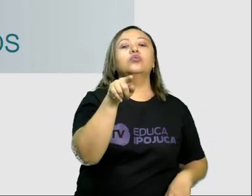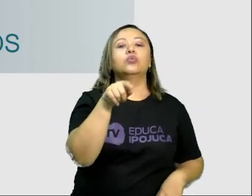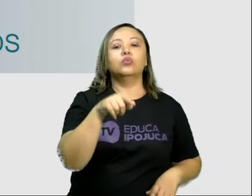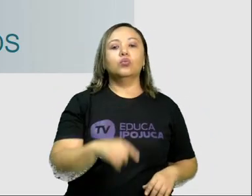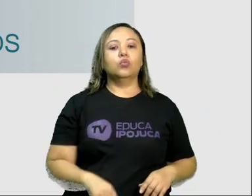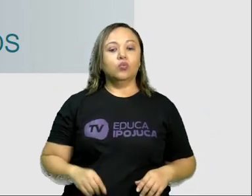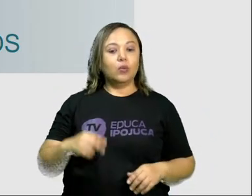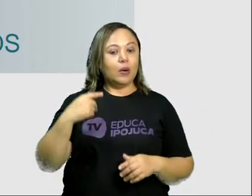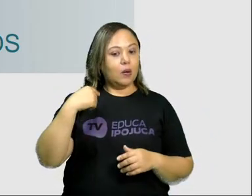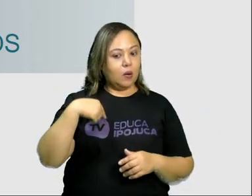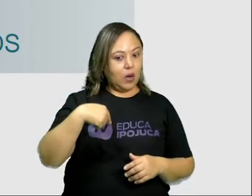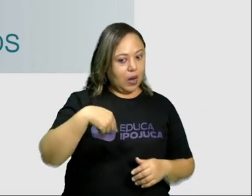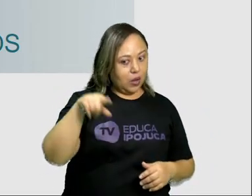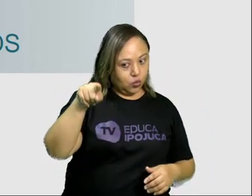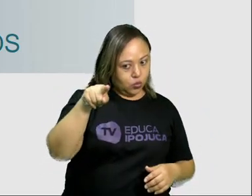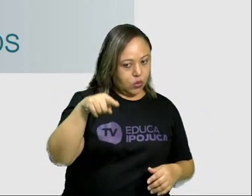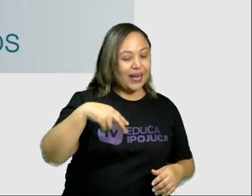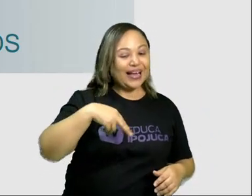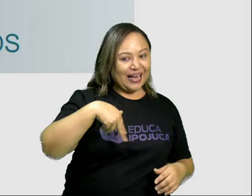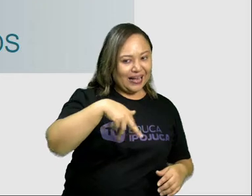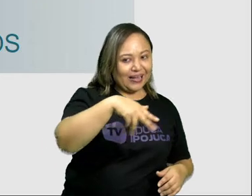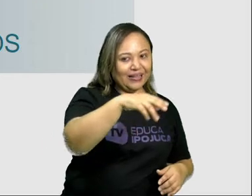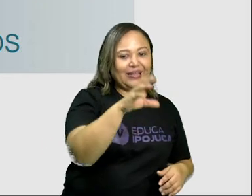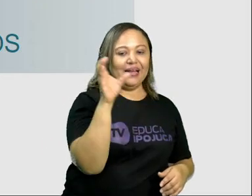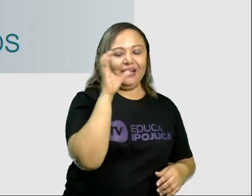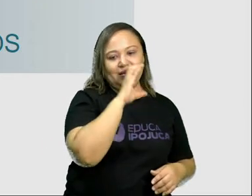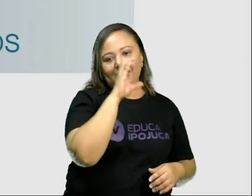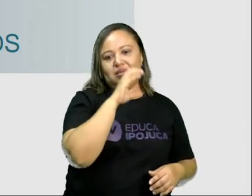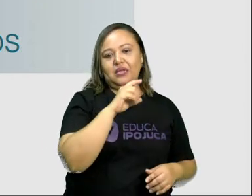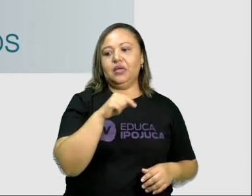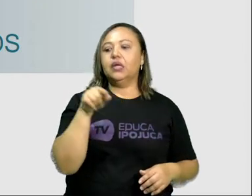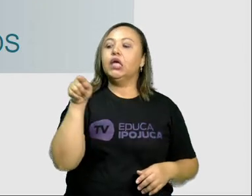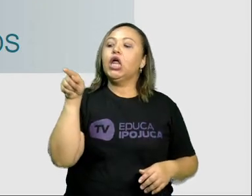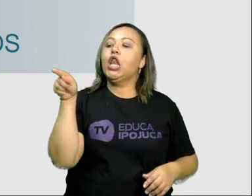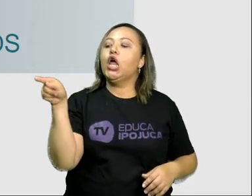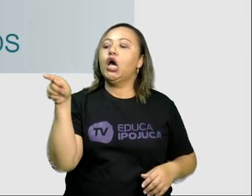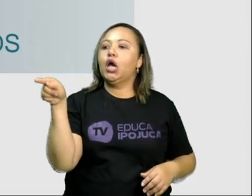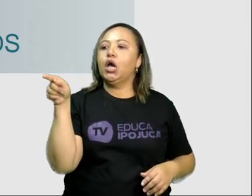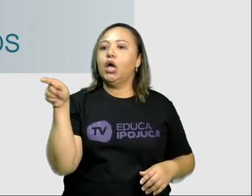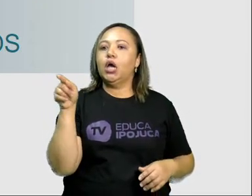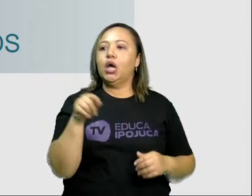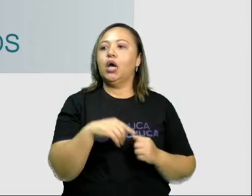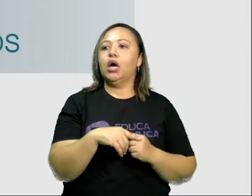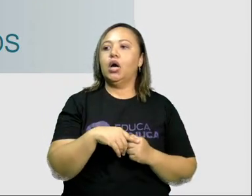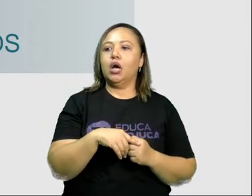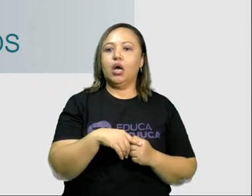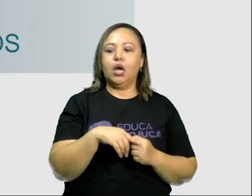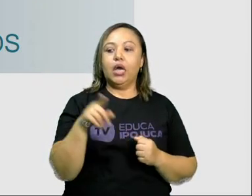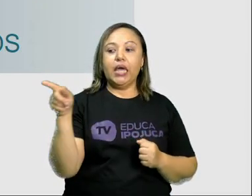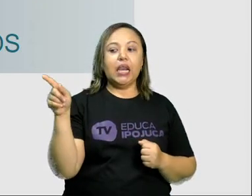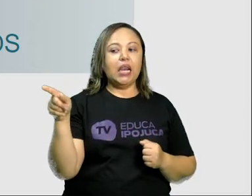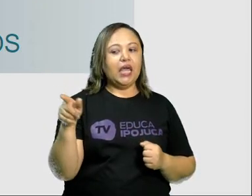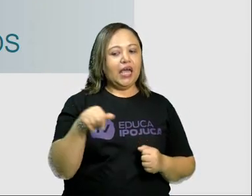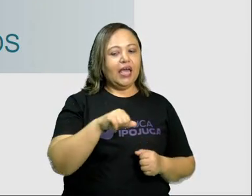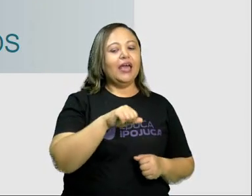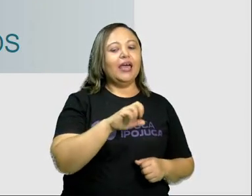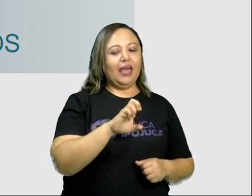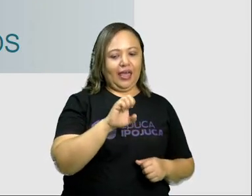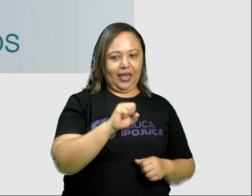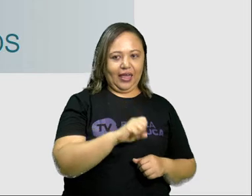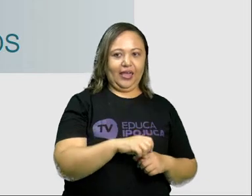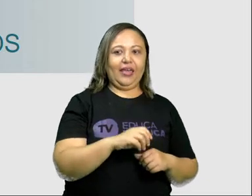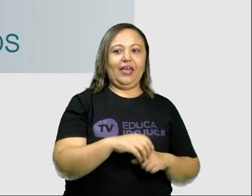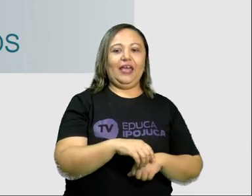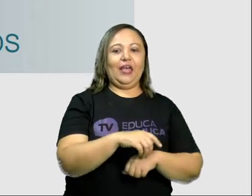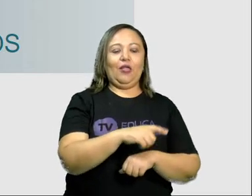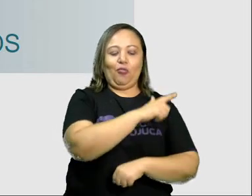depressa. Tu andas depressa. Ele é muito gentil. Aqui